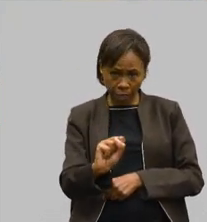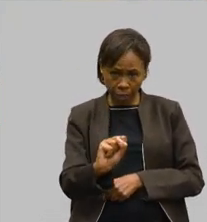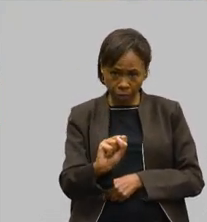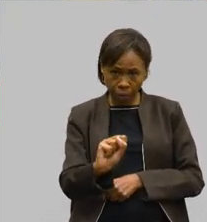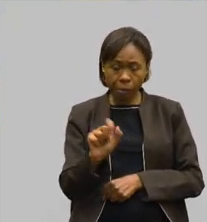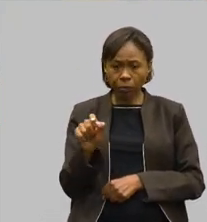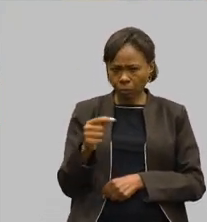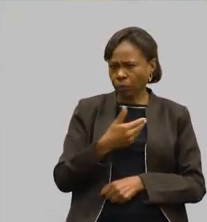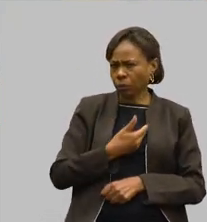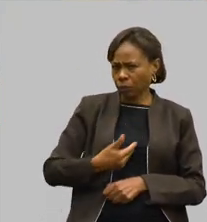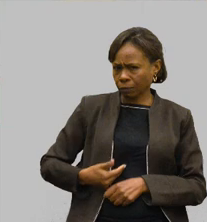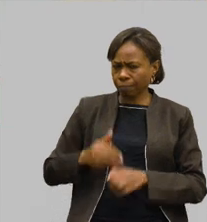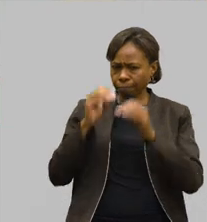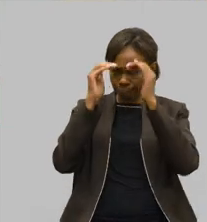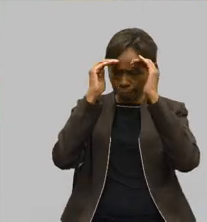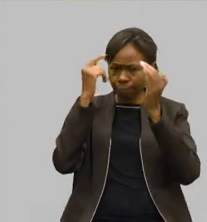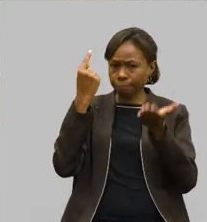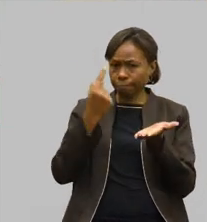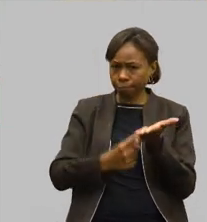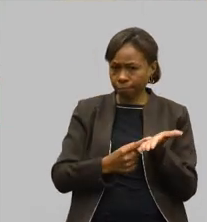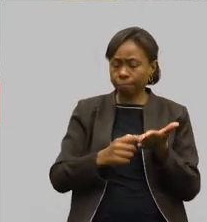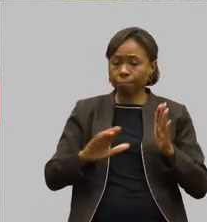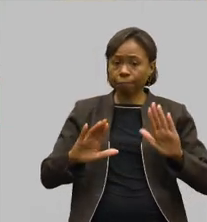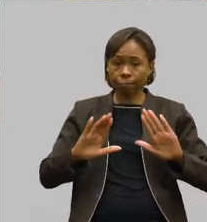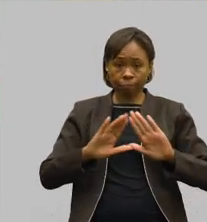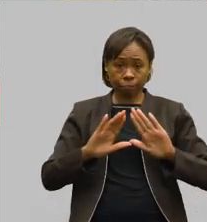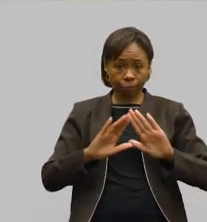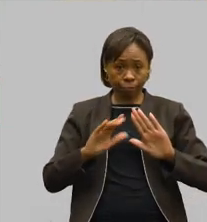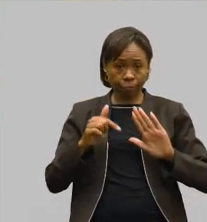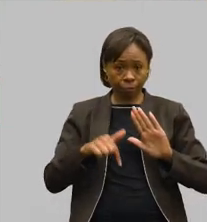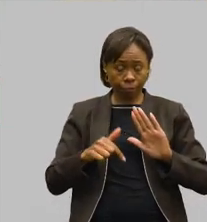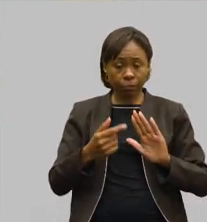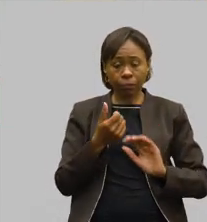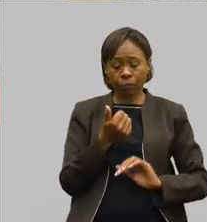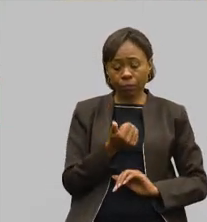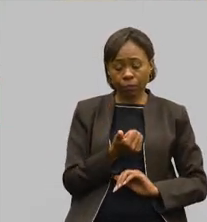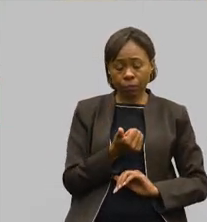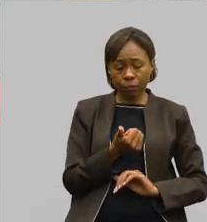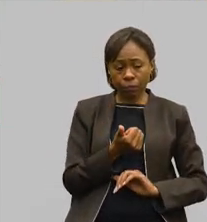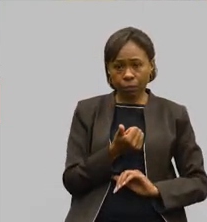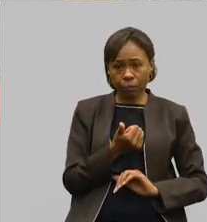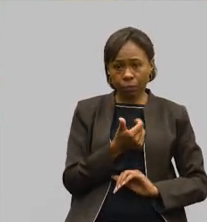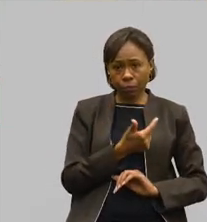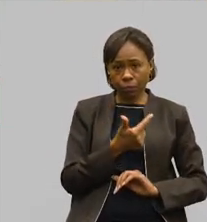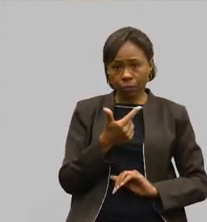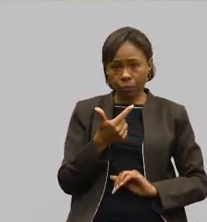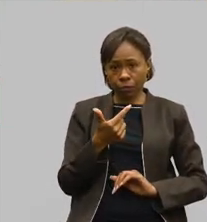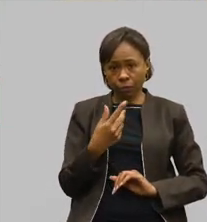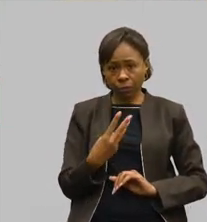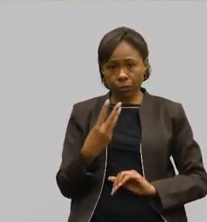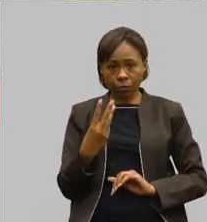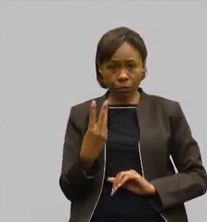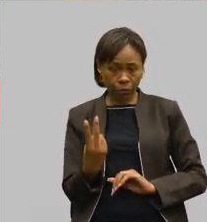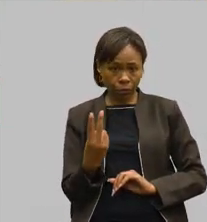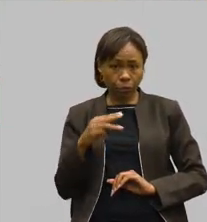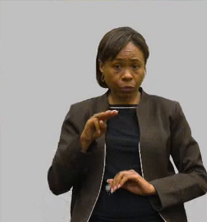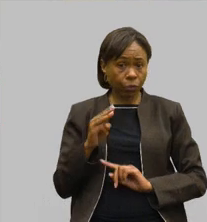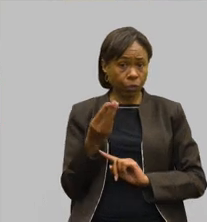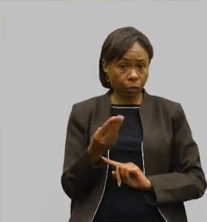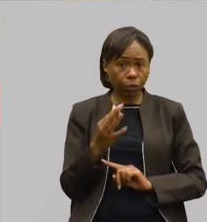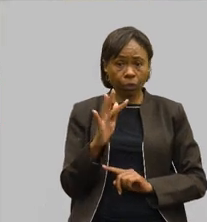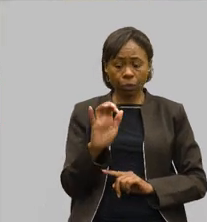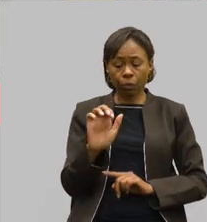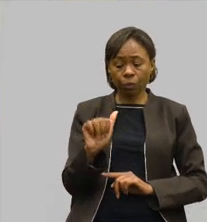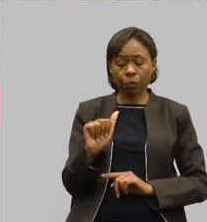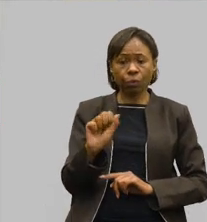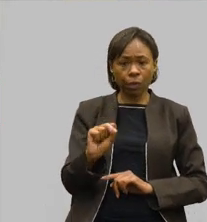acordo político com a Assembleia e destinar os 332 milhões para o FEAS? Quanto destinará para o FEAS